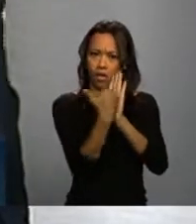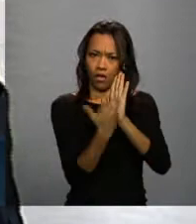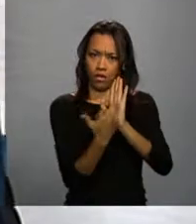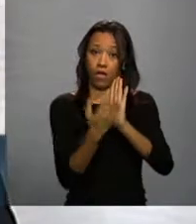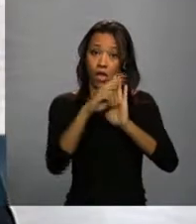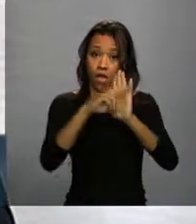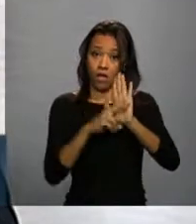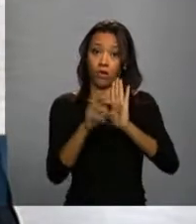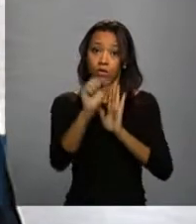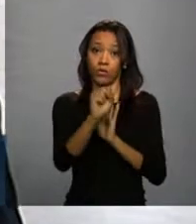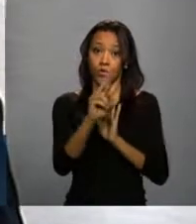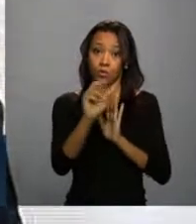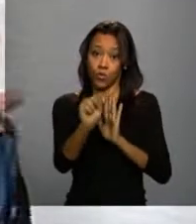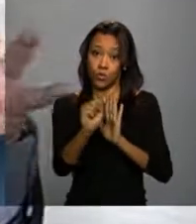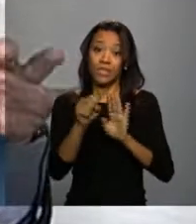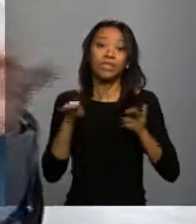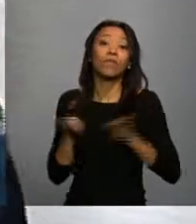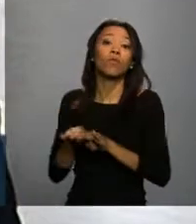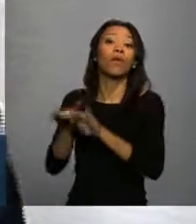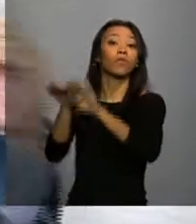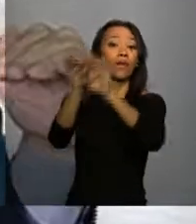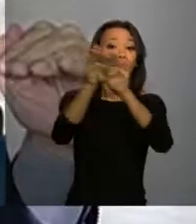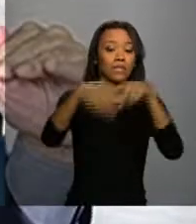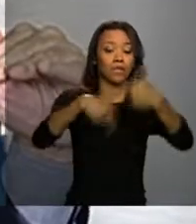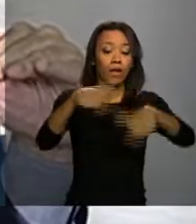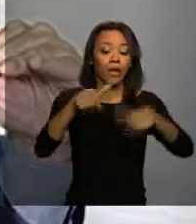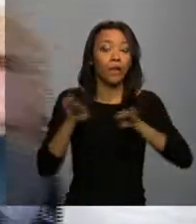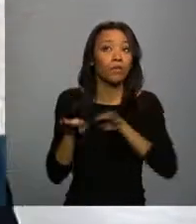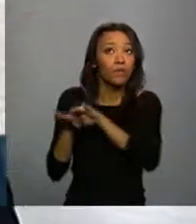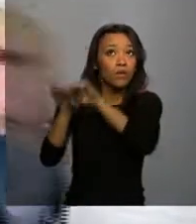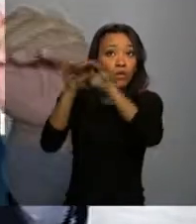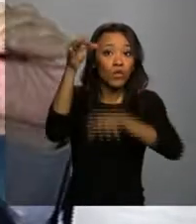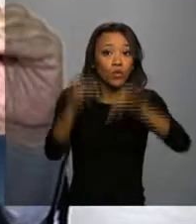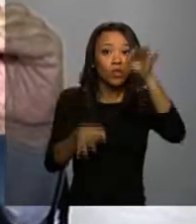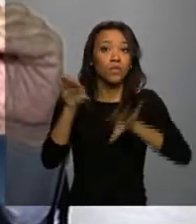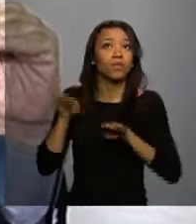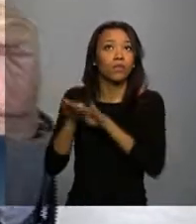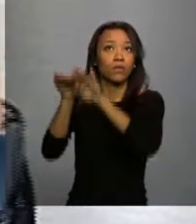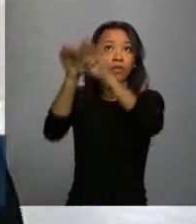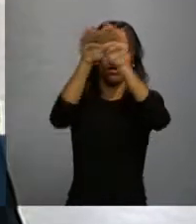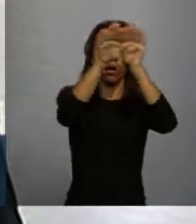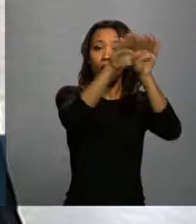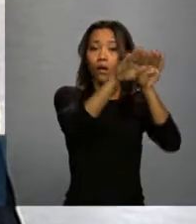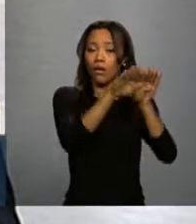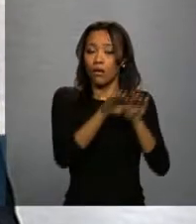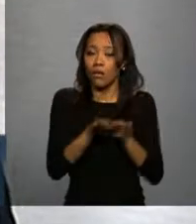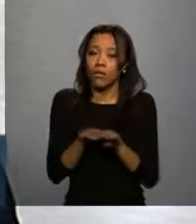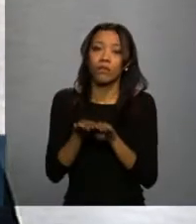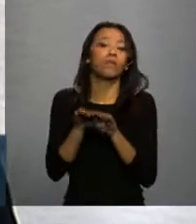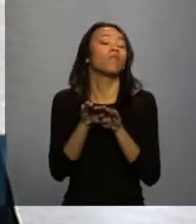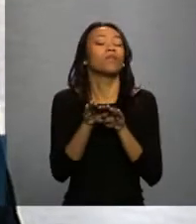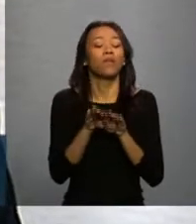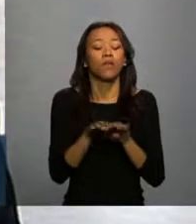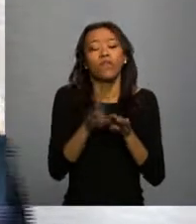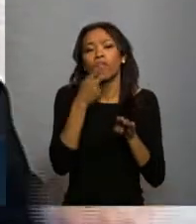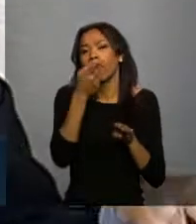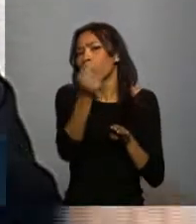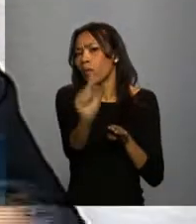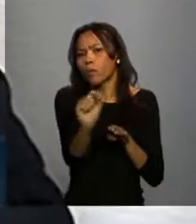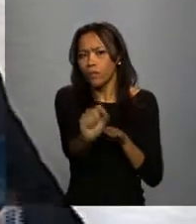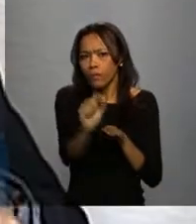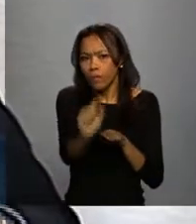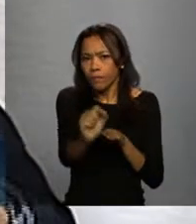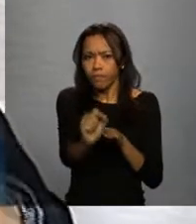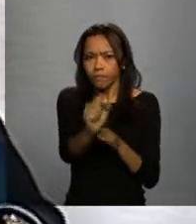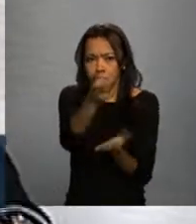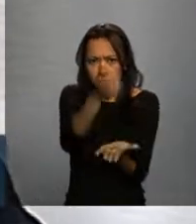princípio muito inteligente, porque ele parte da ideia de justiça, da ideia de justiça, mas não de um justiça que coloca